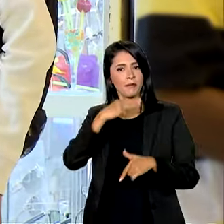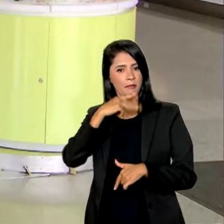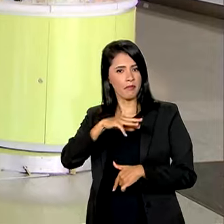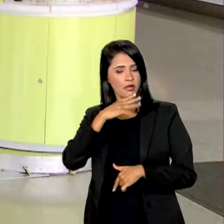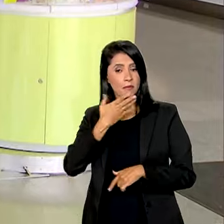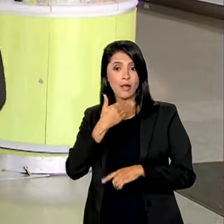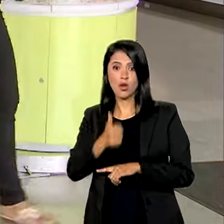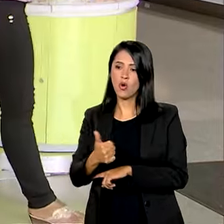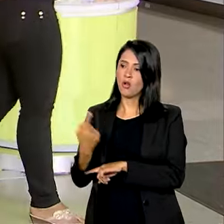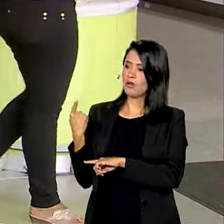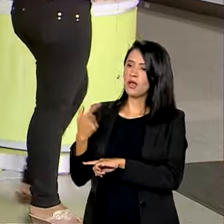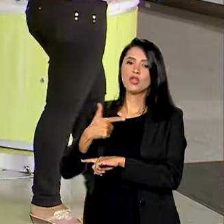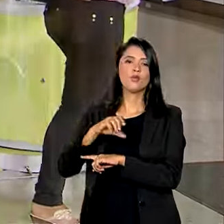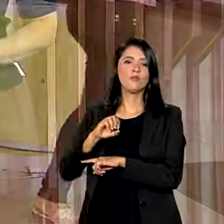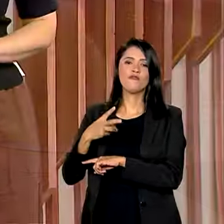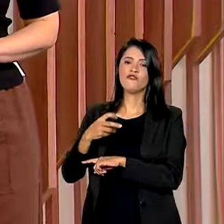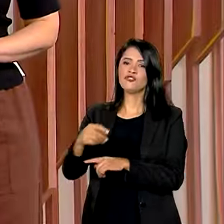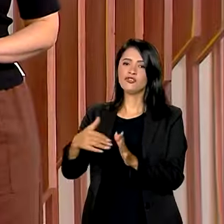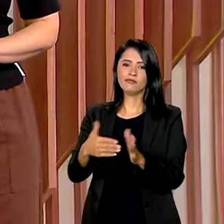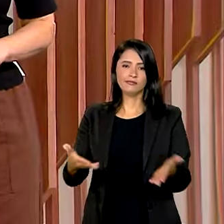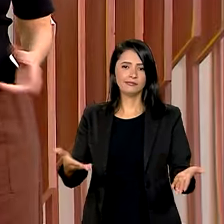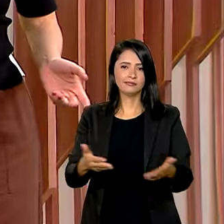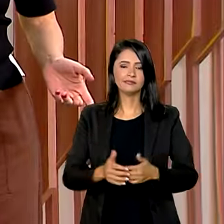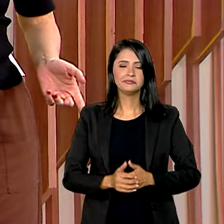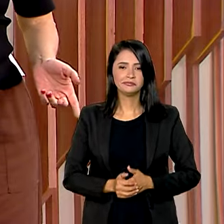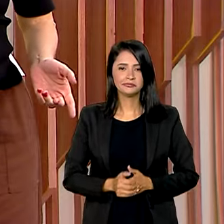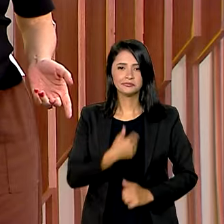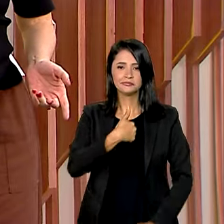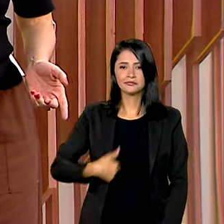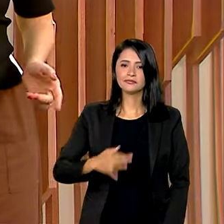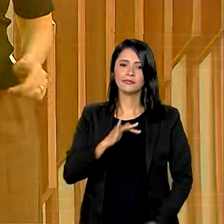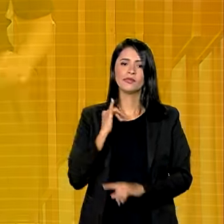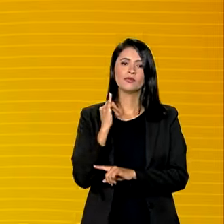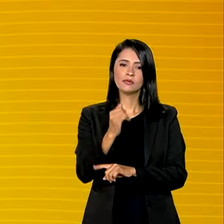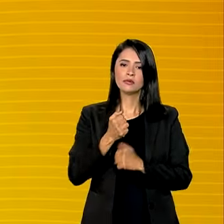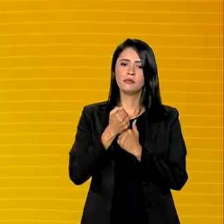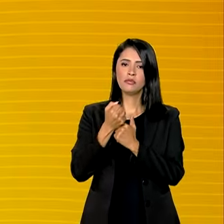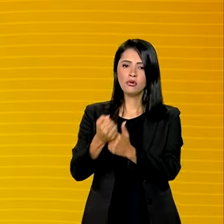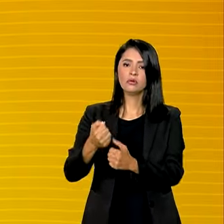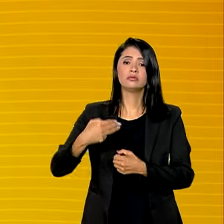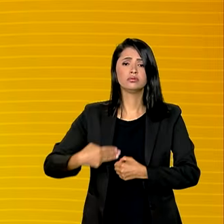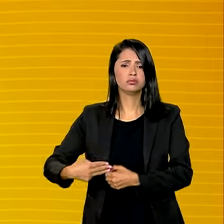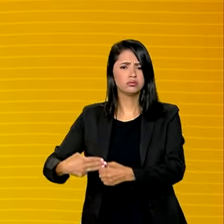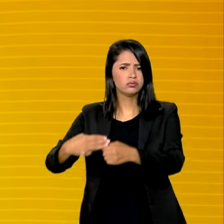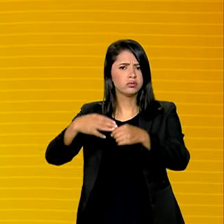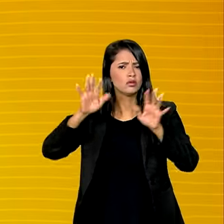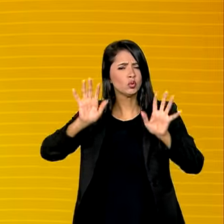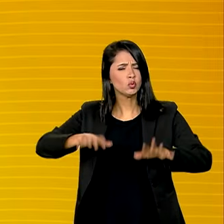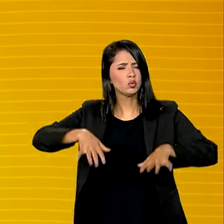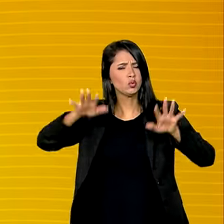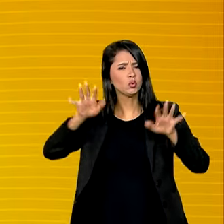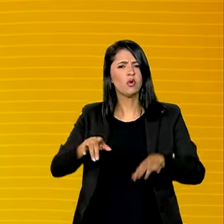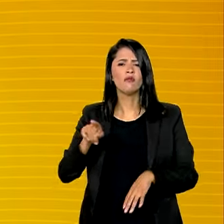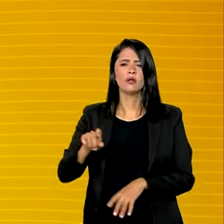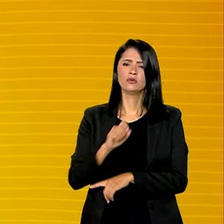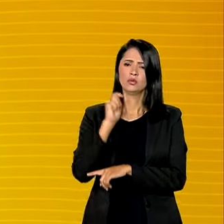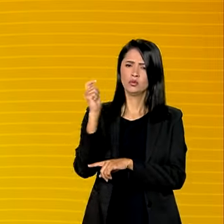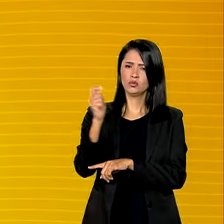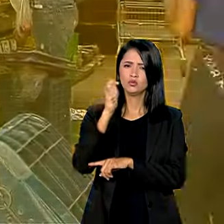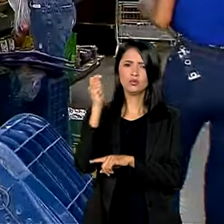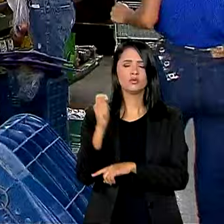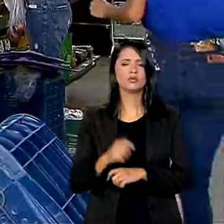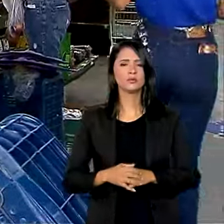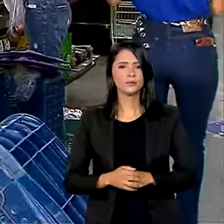melhor resultado para o mês desde 2020. Governo Federal anuncia apoio aos municípios atingidos pelas chuvas no Rio Grande do Sul.